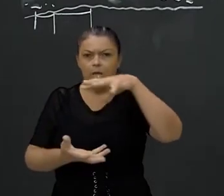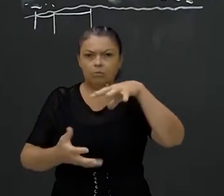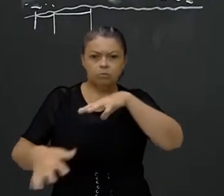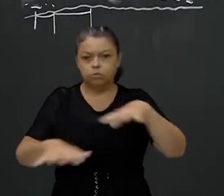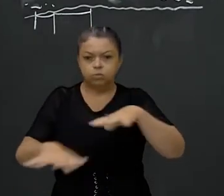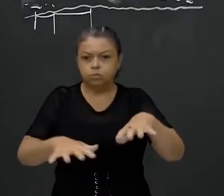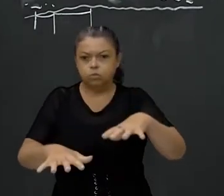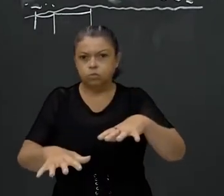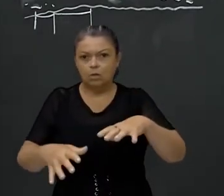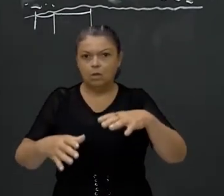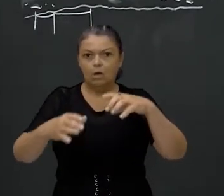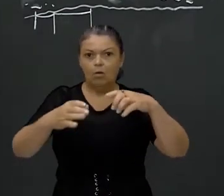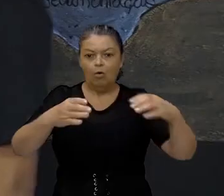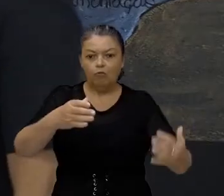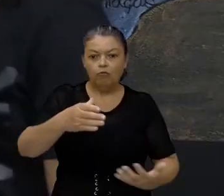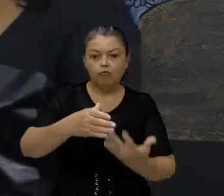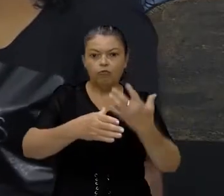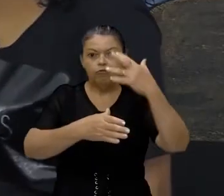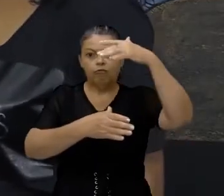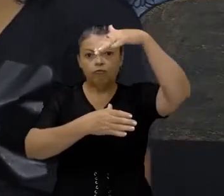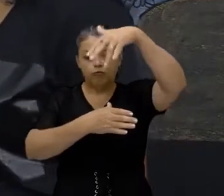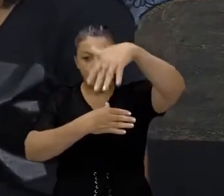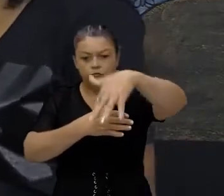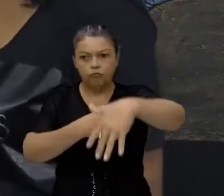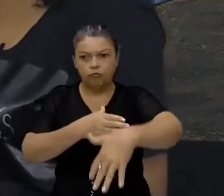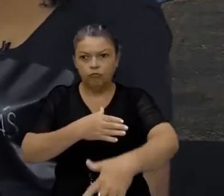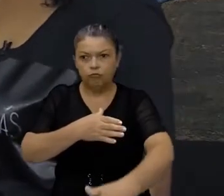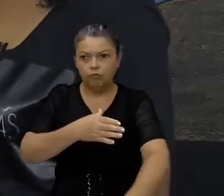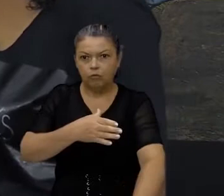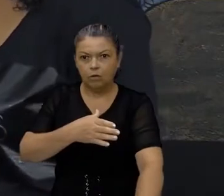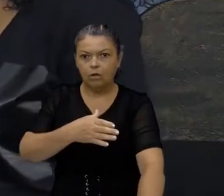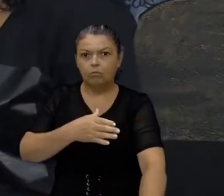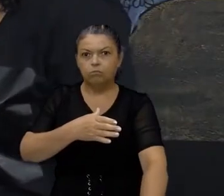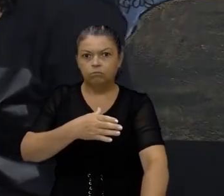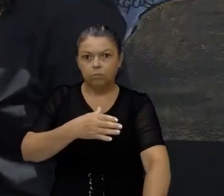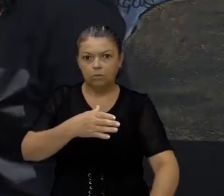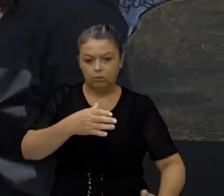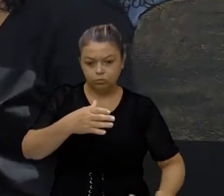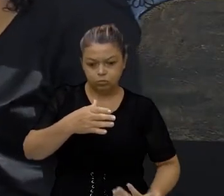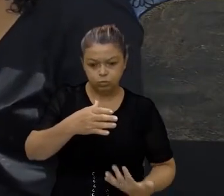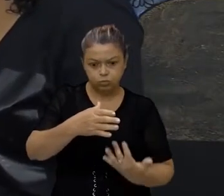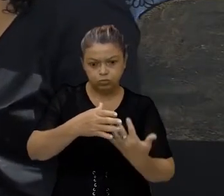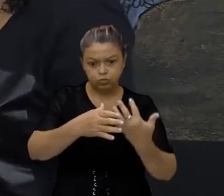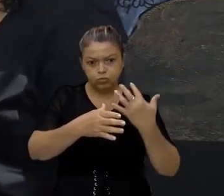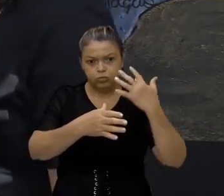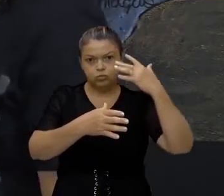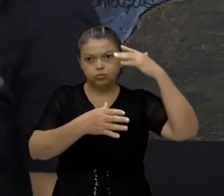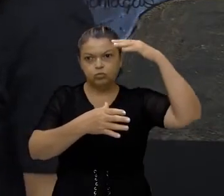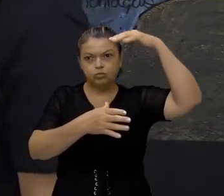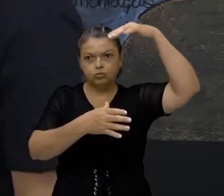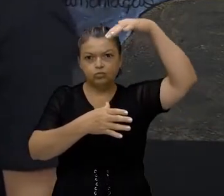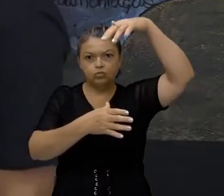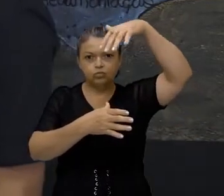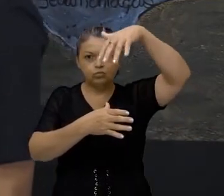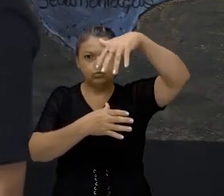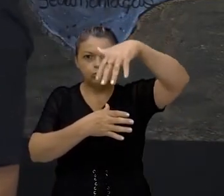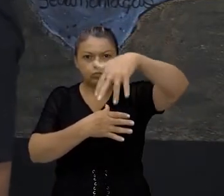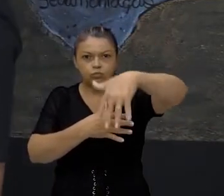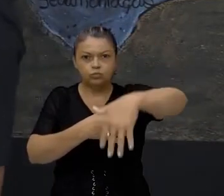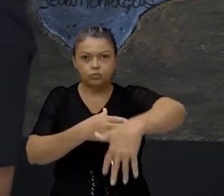vulcão, ele é interrupção. Alta pressão no seu interior, eu tenho então, aqui pela chaminé,